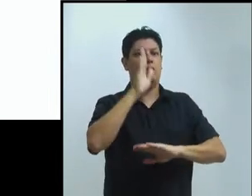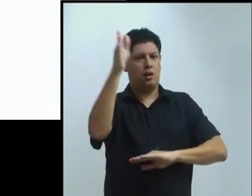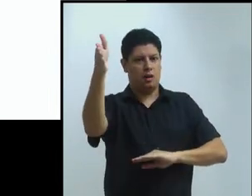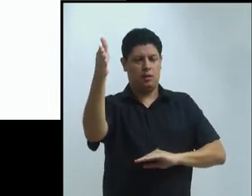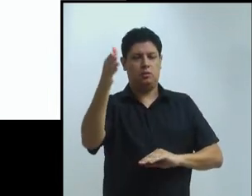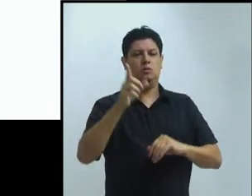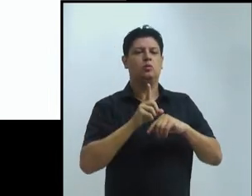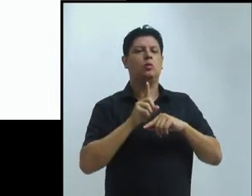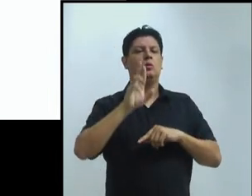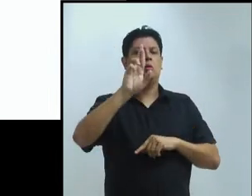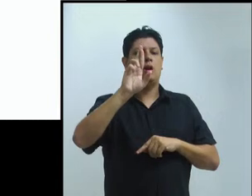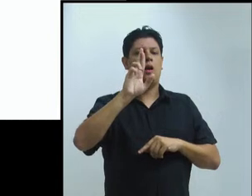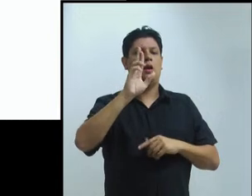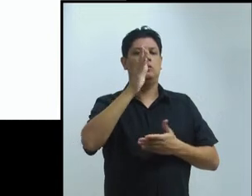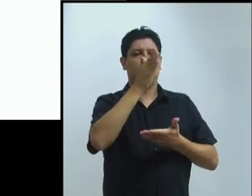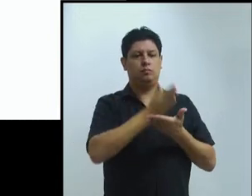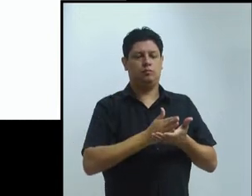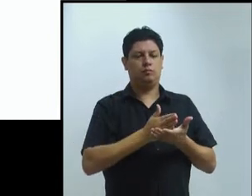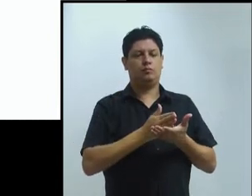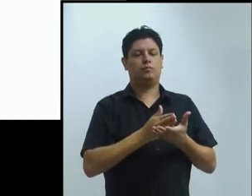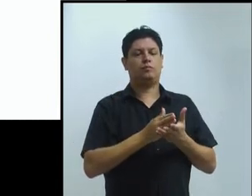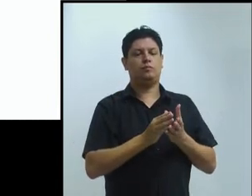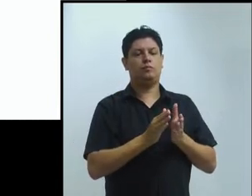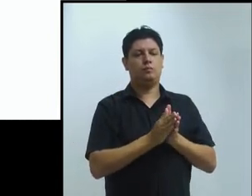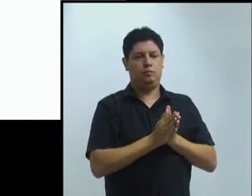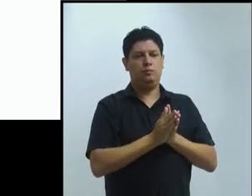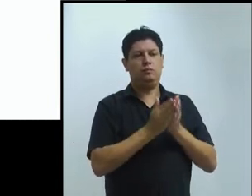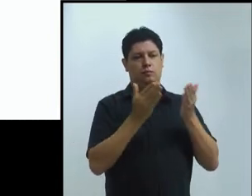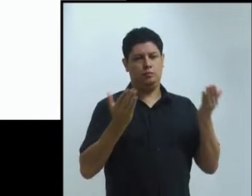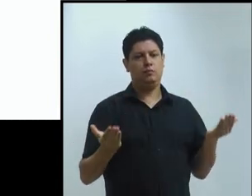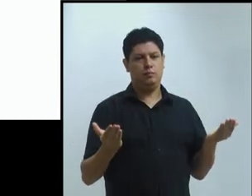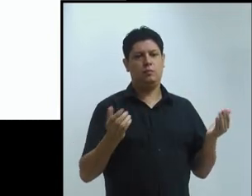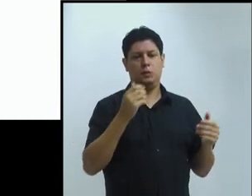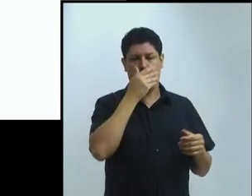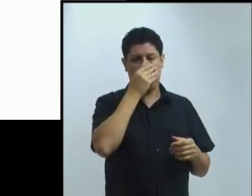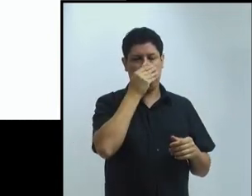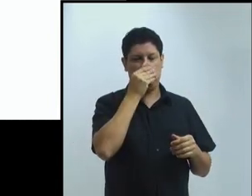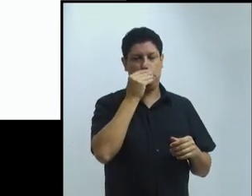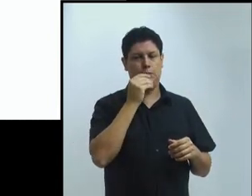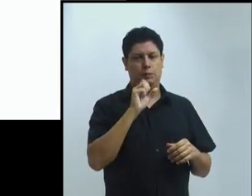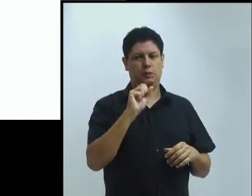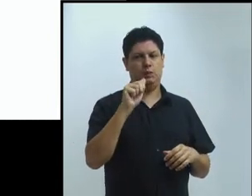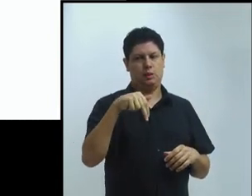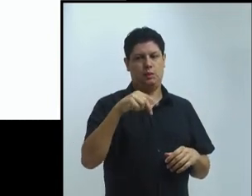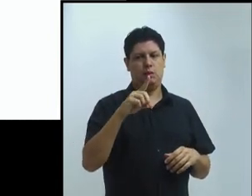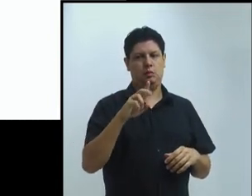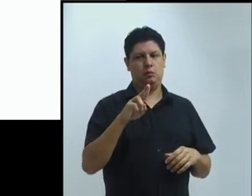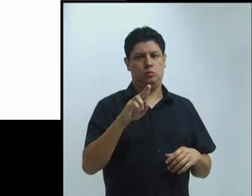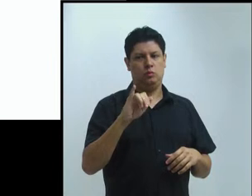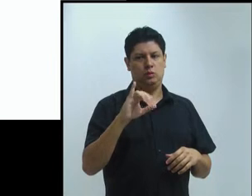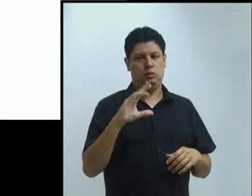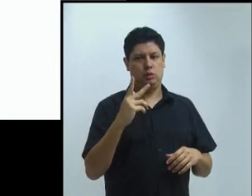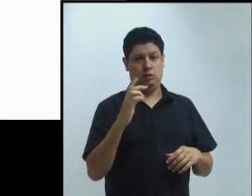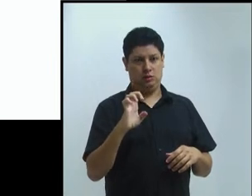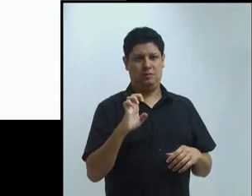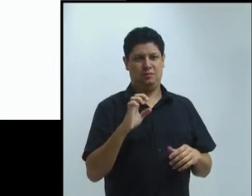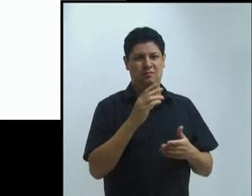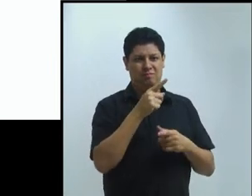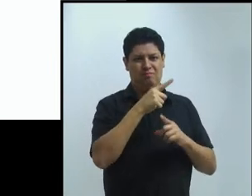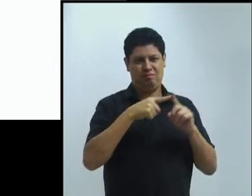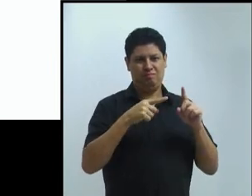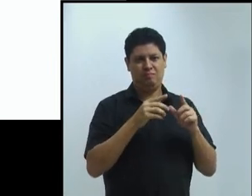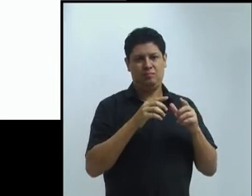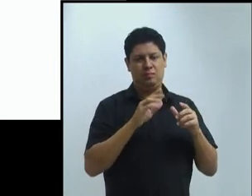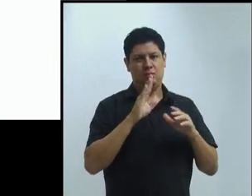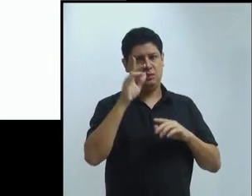programas com outros tipos de financiamento. E os discentes podem participar também